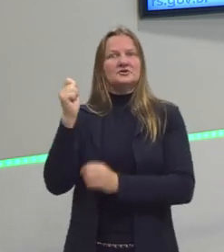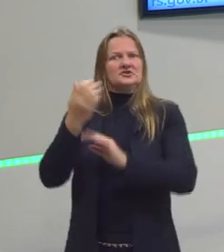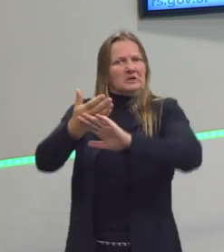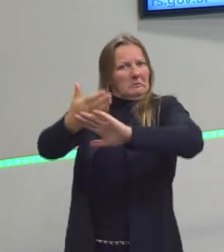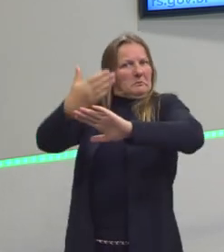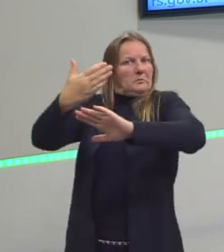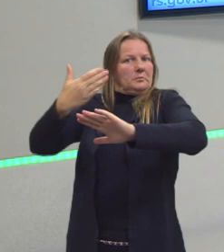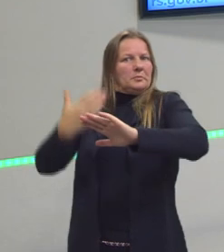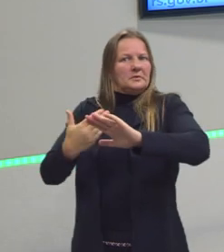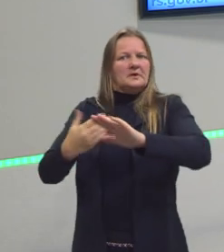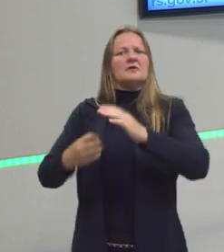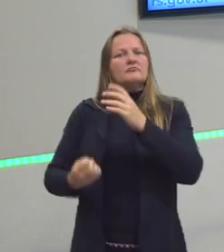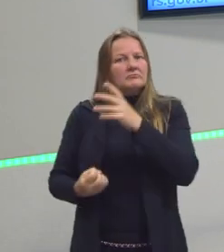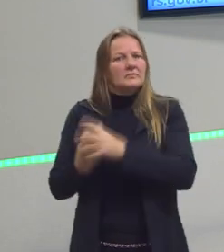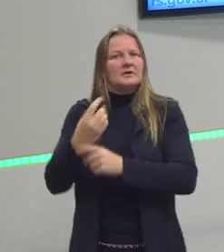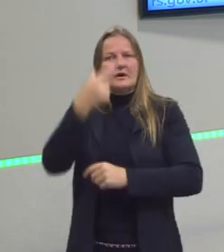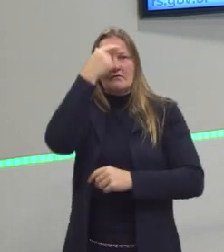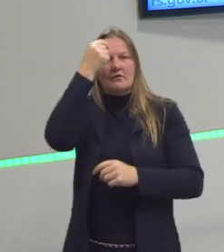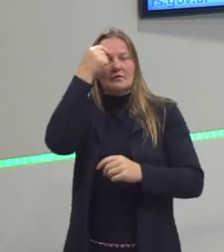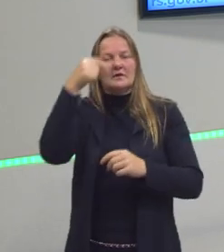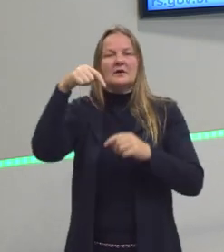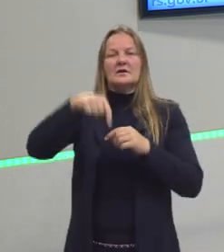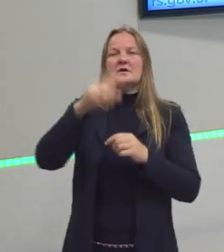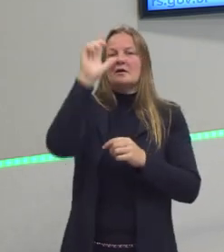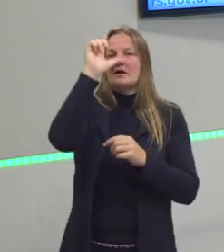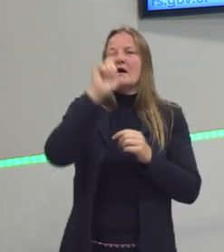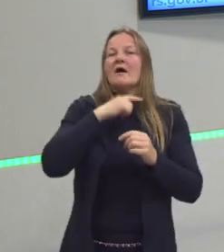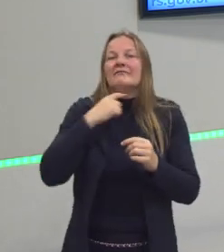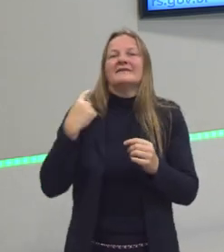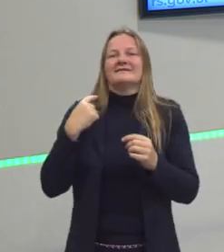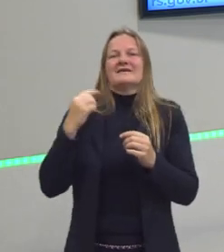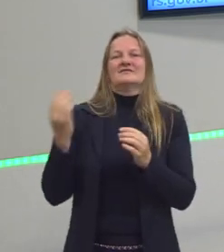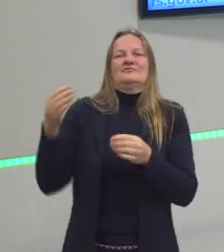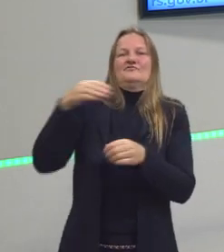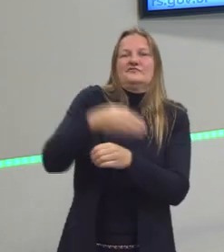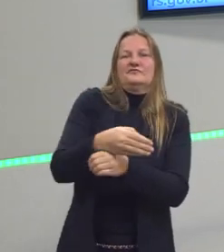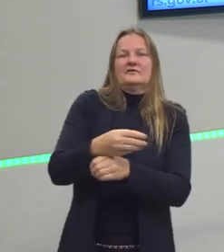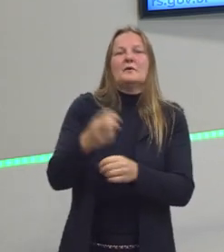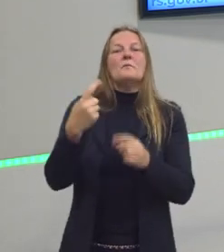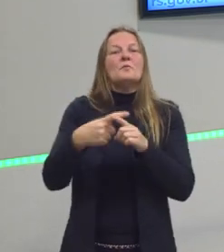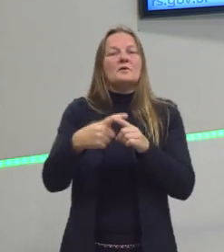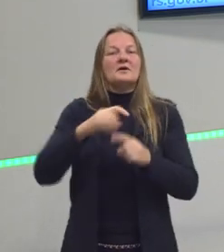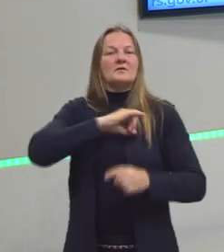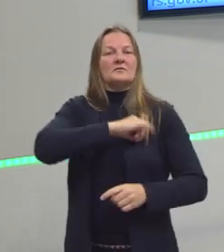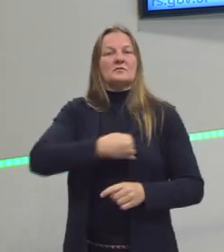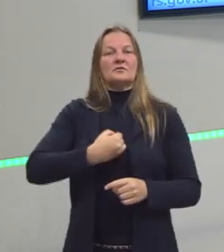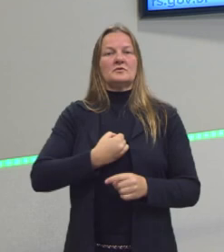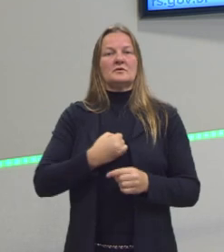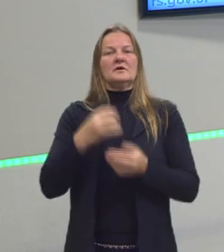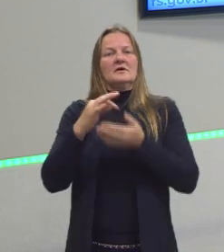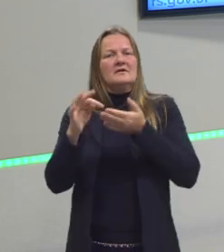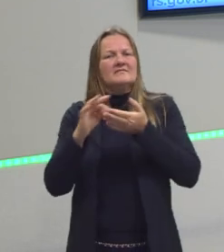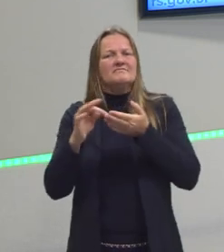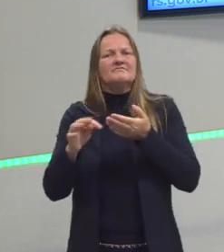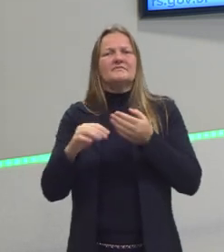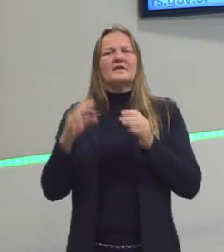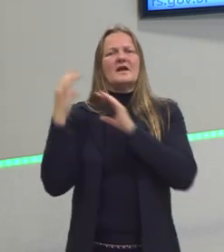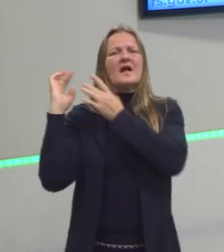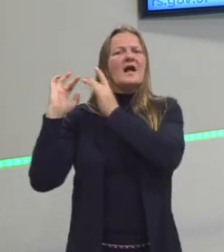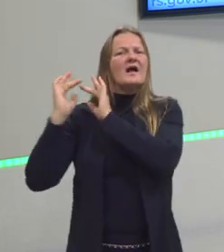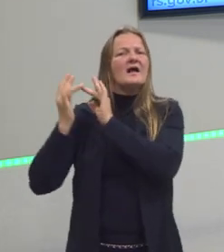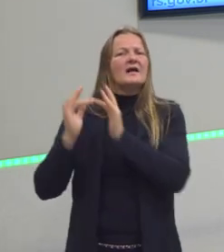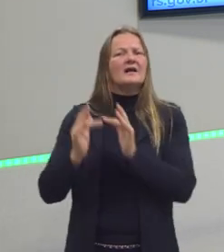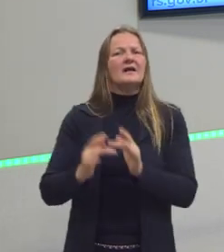muito mais antigas que nós. Muito em função dessa cultura jesuítica, retórica, erudita e